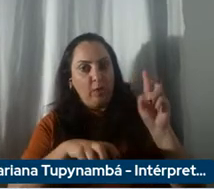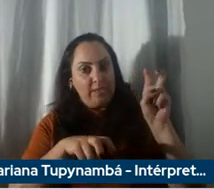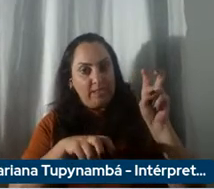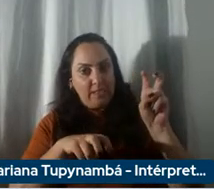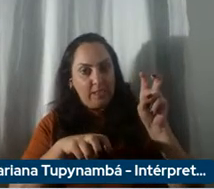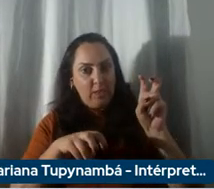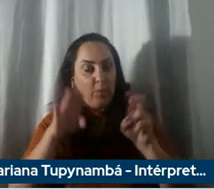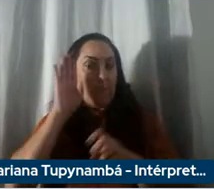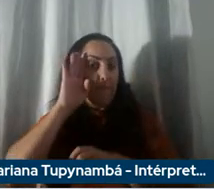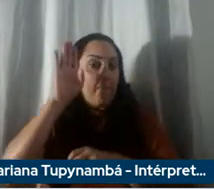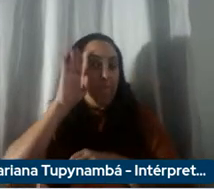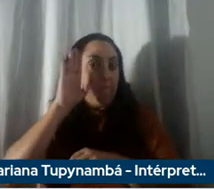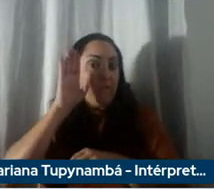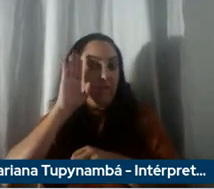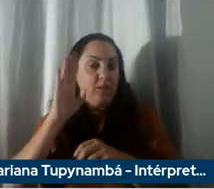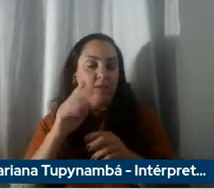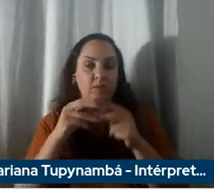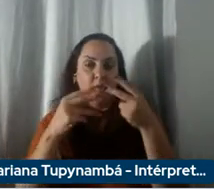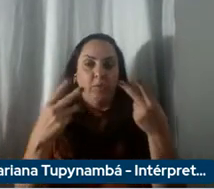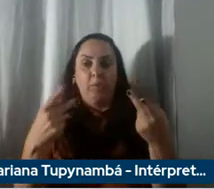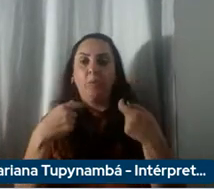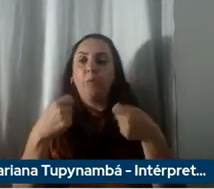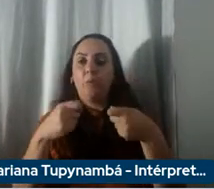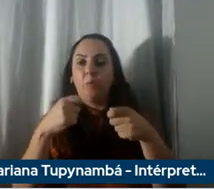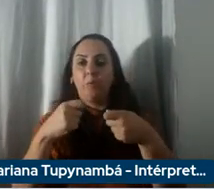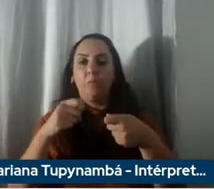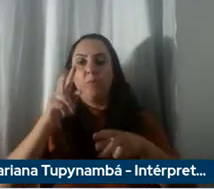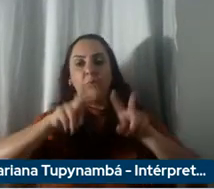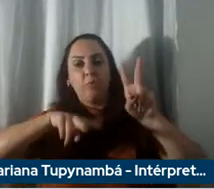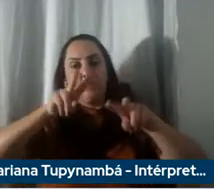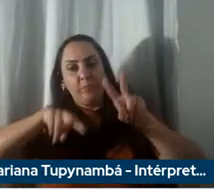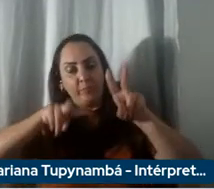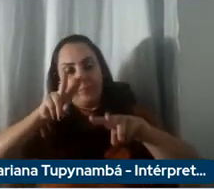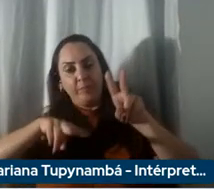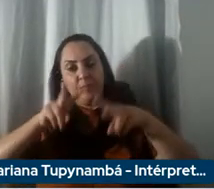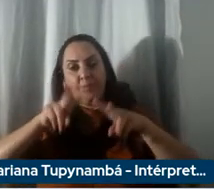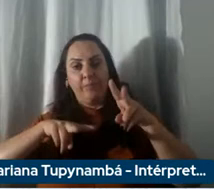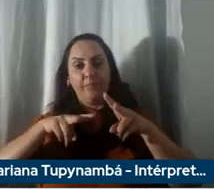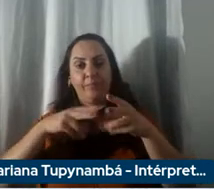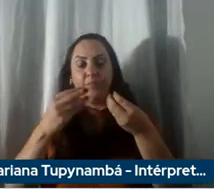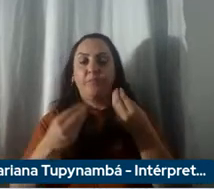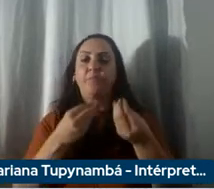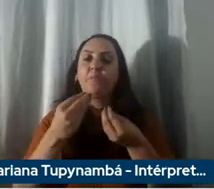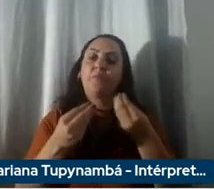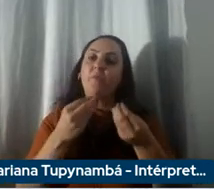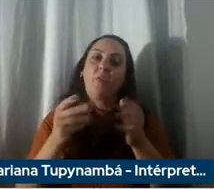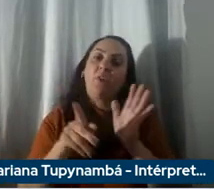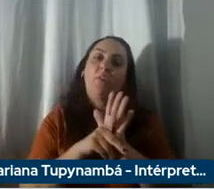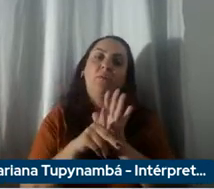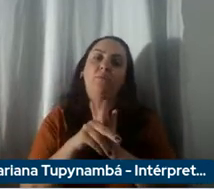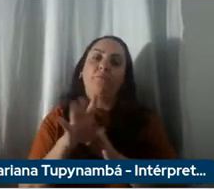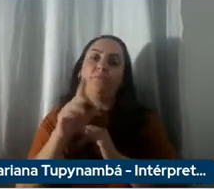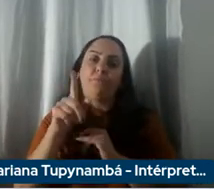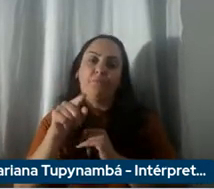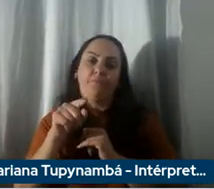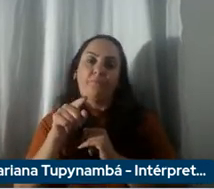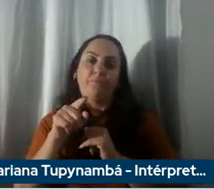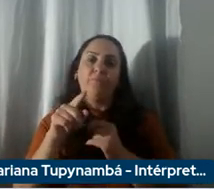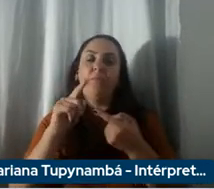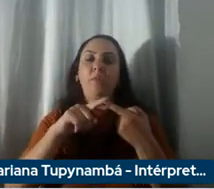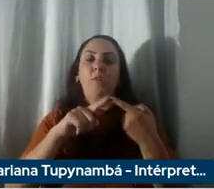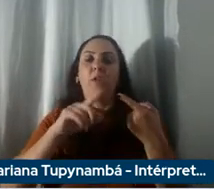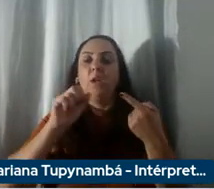drivers KPIs para analisar técnicos para uma bateria entre eles o que foram mencionados autonomia